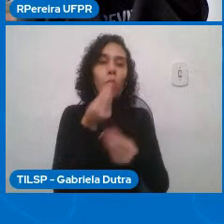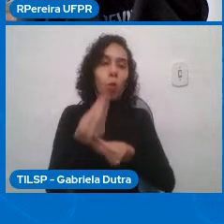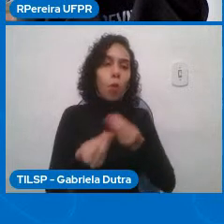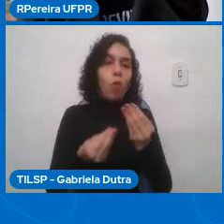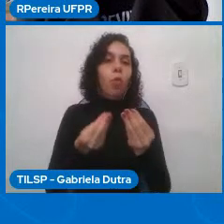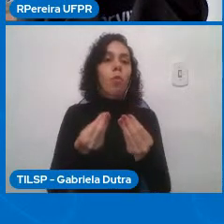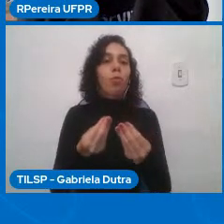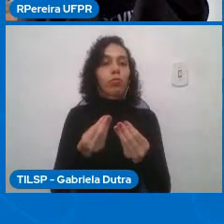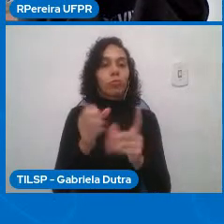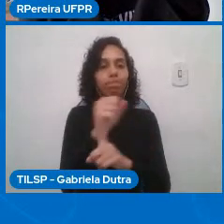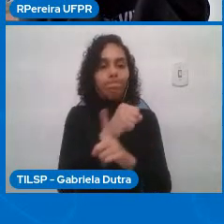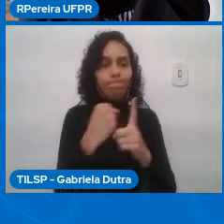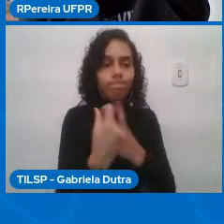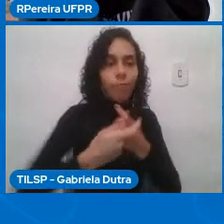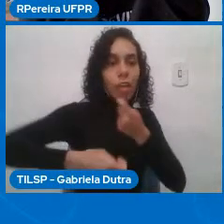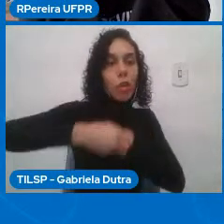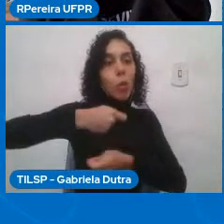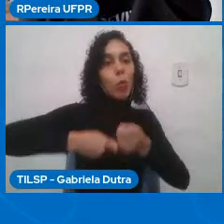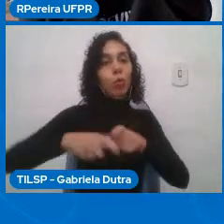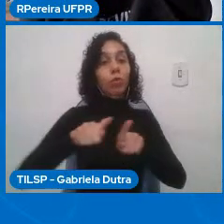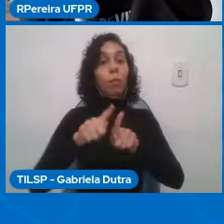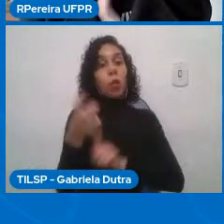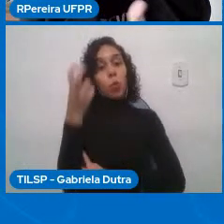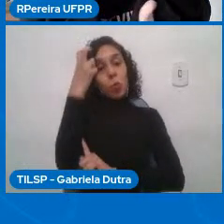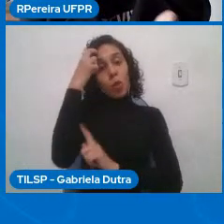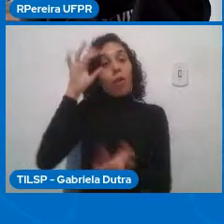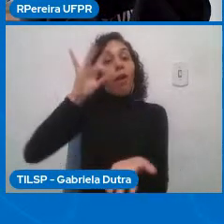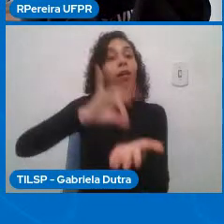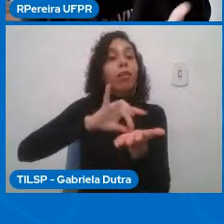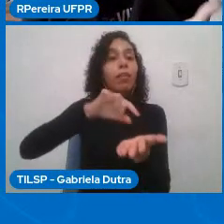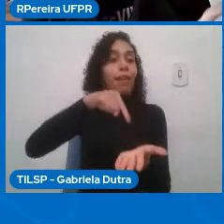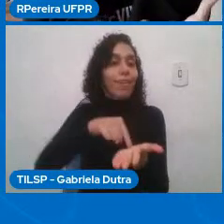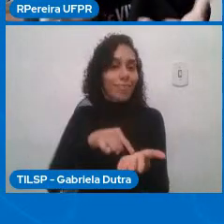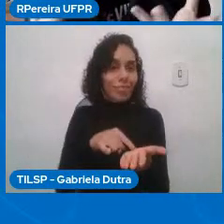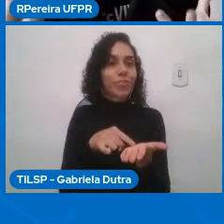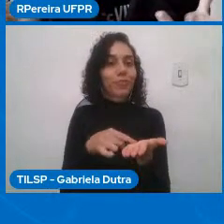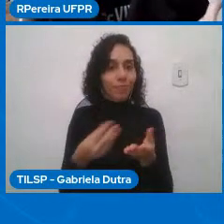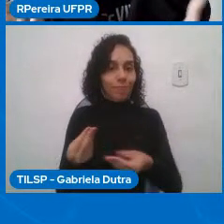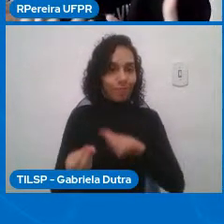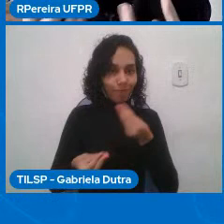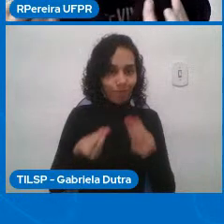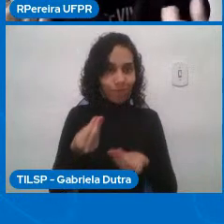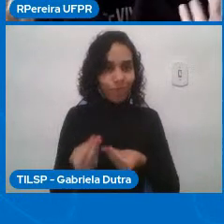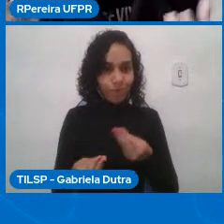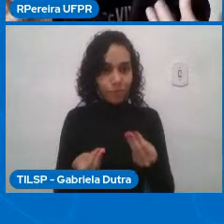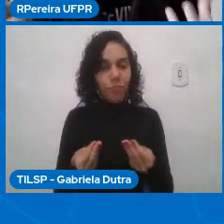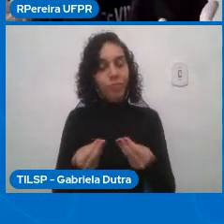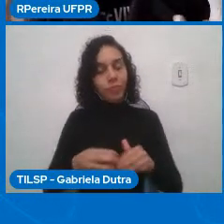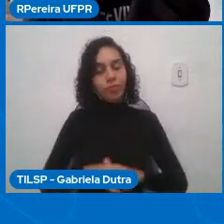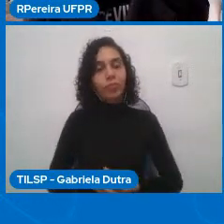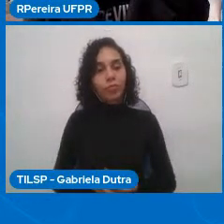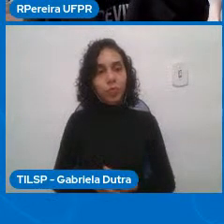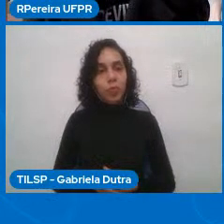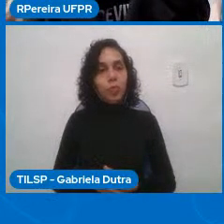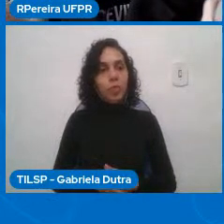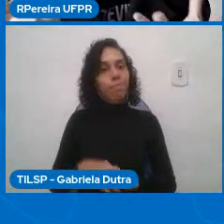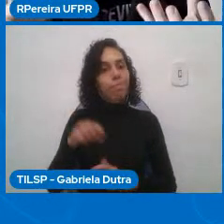Toda solução computacional, toda computação, ela só existe, ela só tem sentido porque